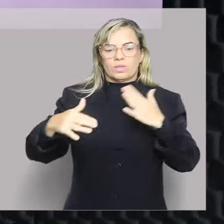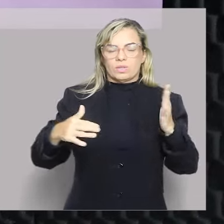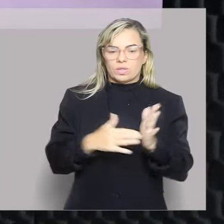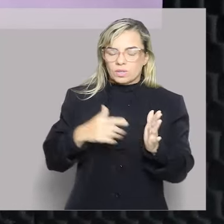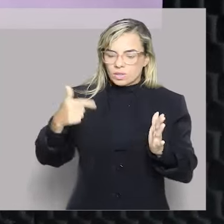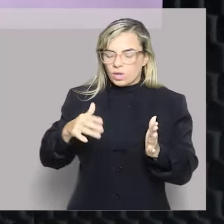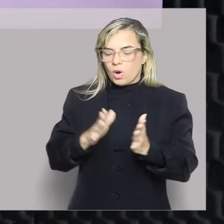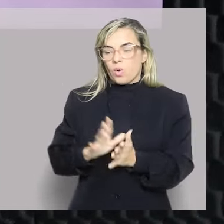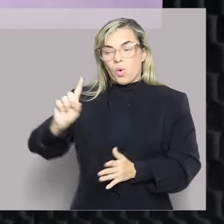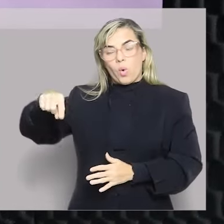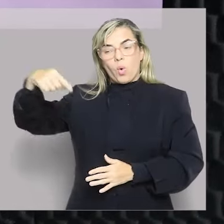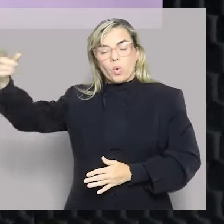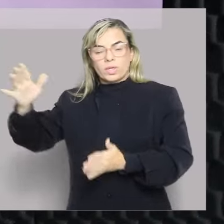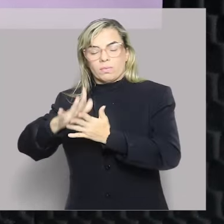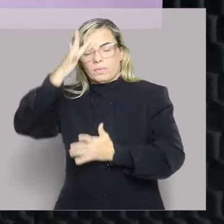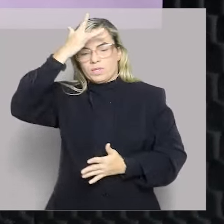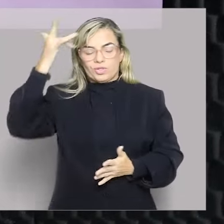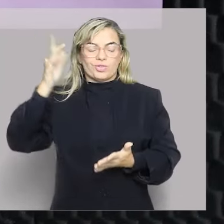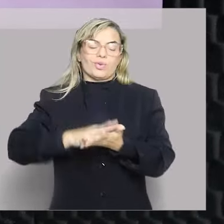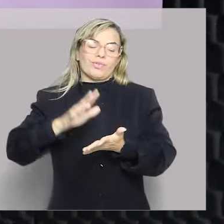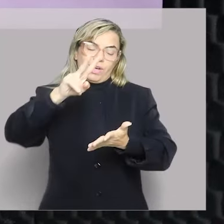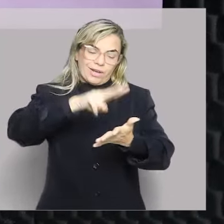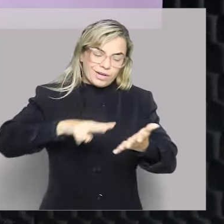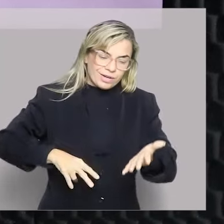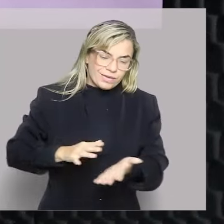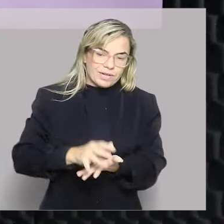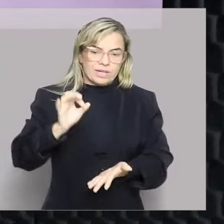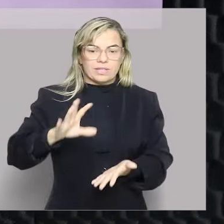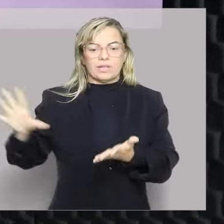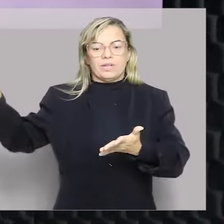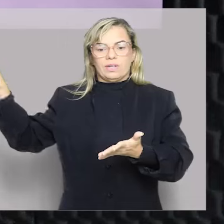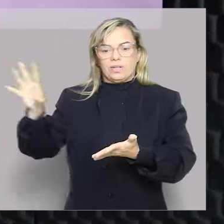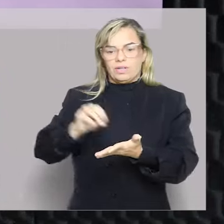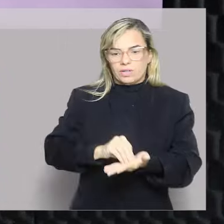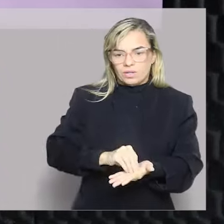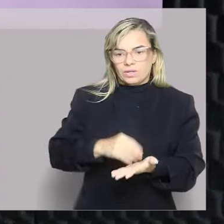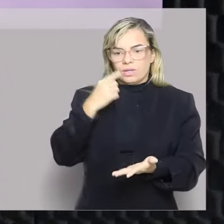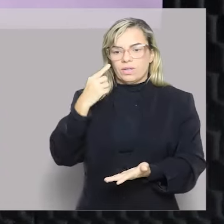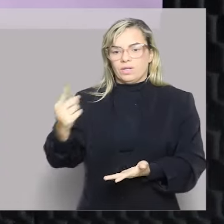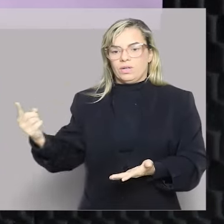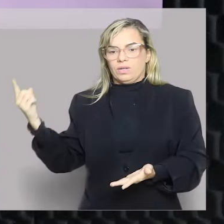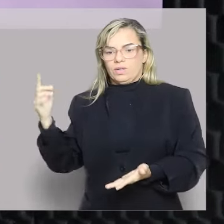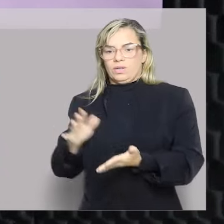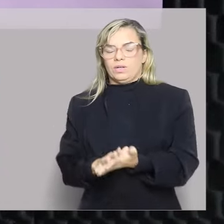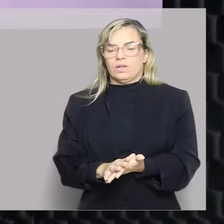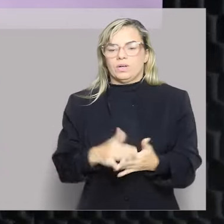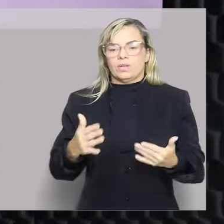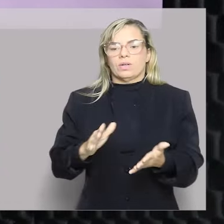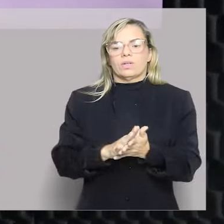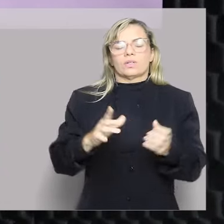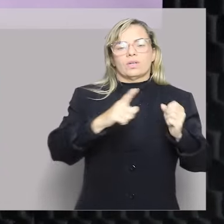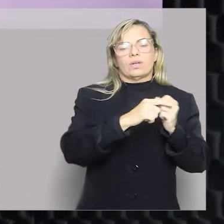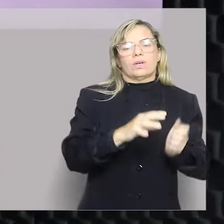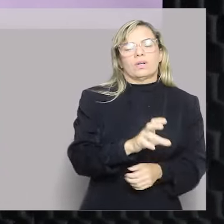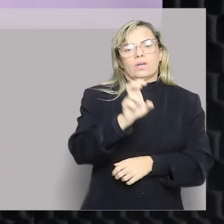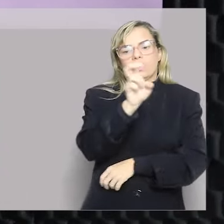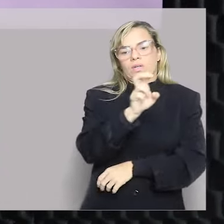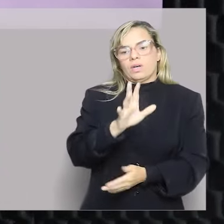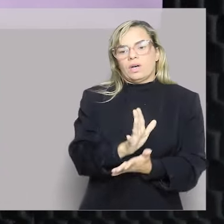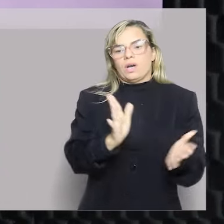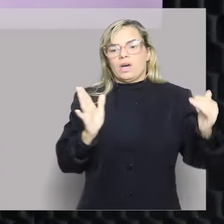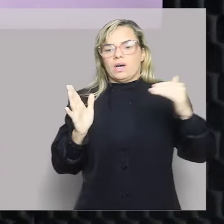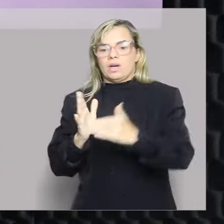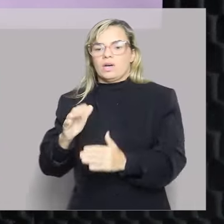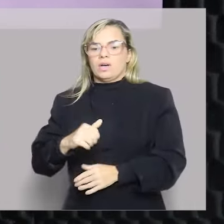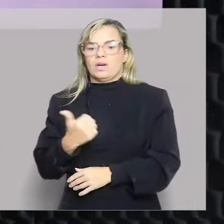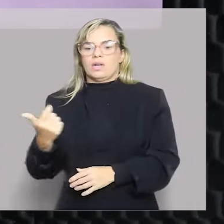concorrente de vocês vai ler e vai acertar. Então, anota aí, do artigo 5º até o artigo 17, vai ser o conteúdo